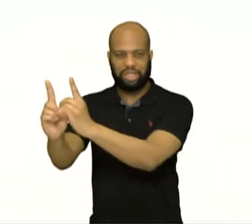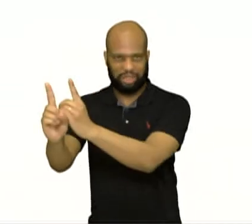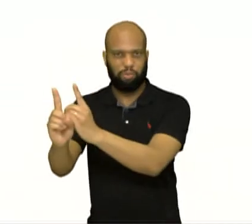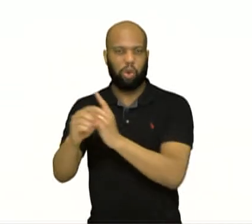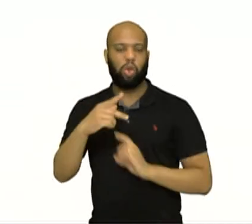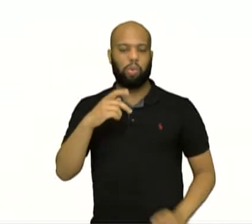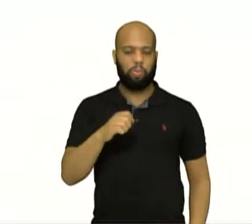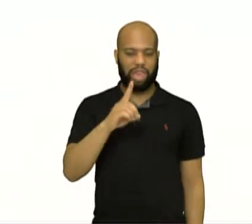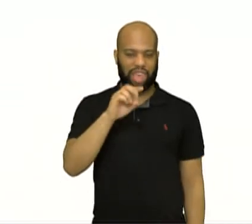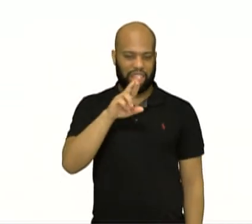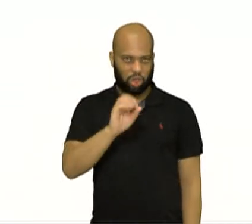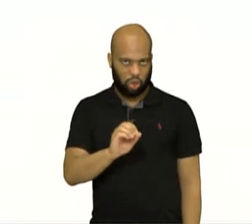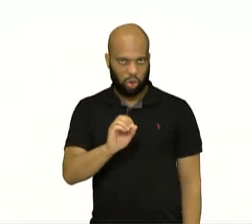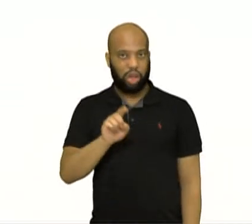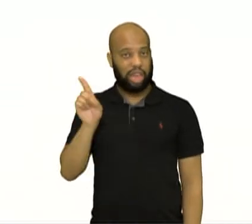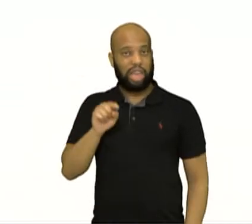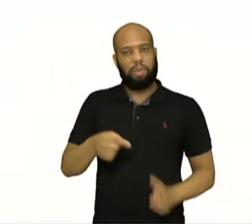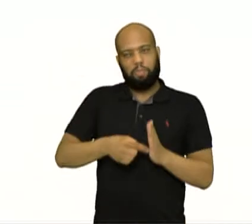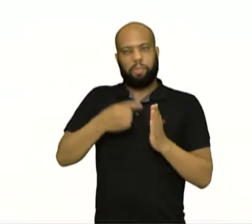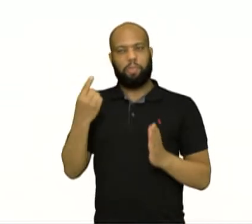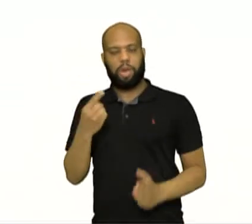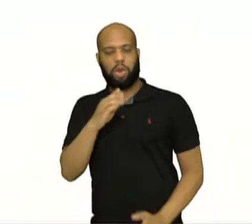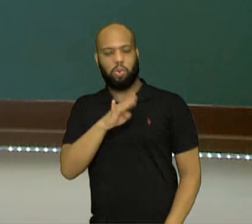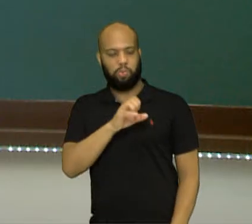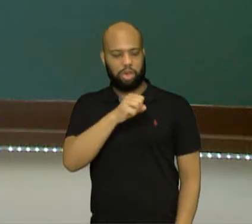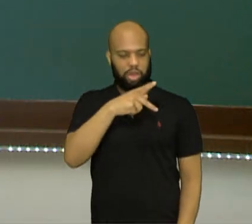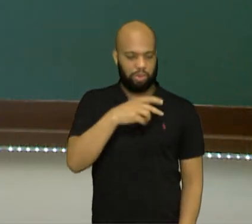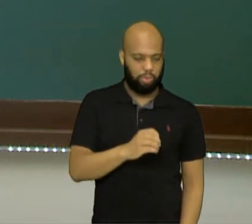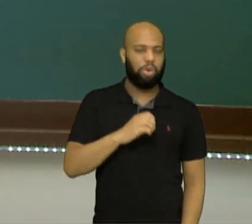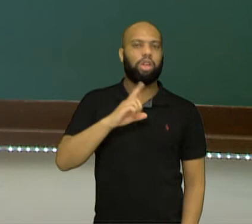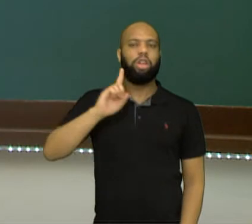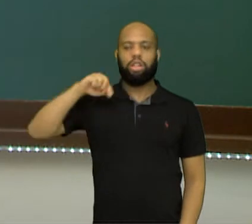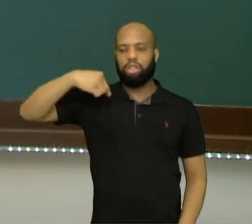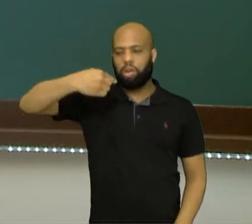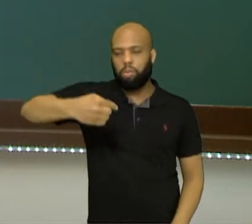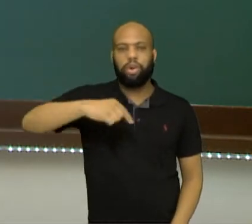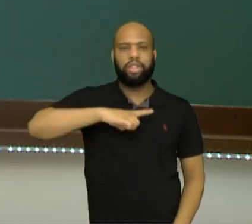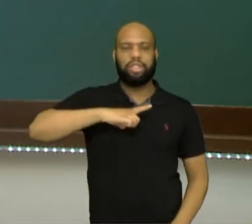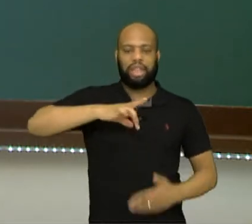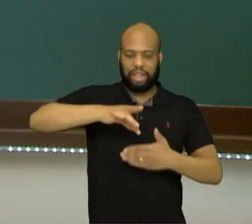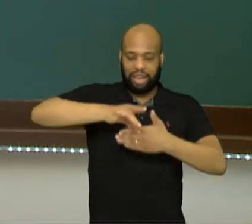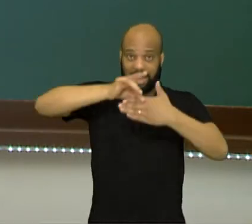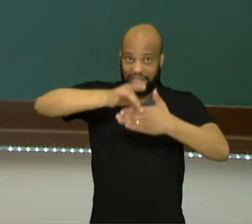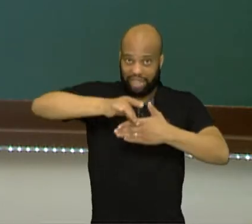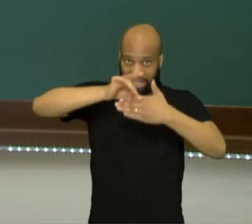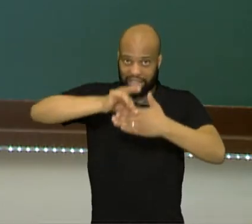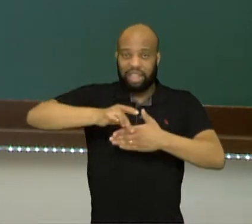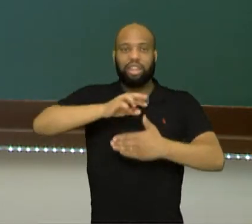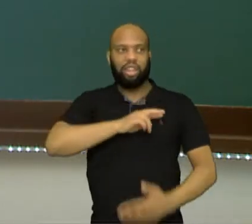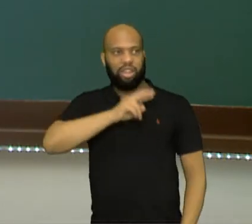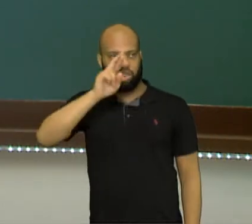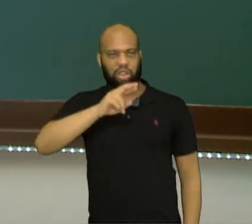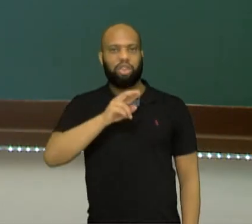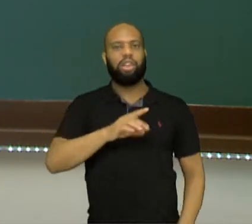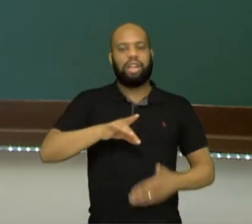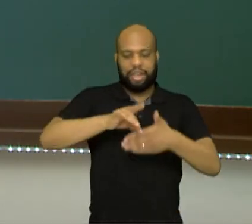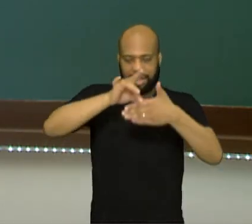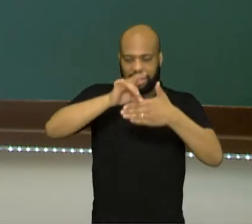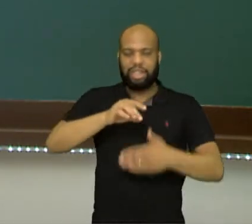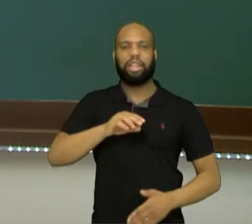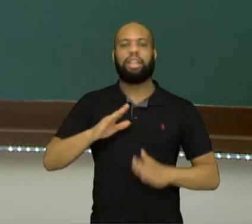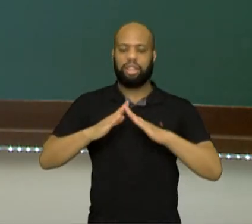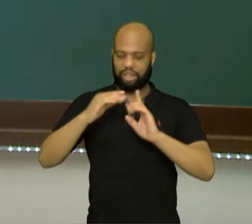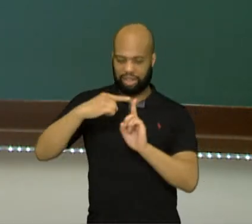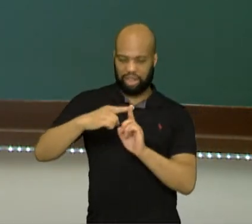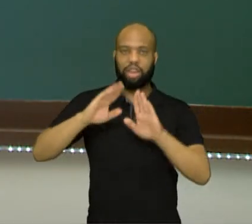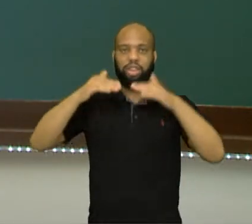-se que depois de Pedro, primeiro bispo, a gente vai ter uma sequência de líderes religiosos, líderes da Igreja e o Papa, ele